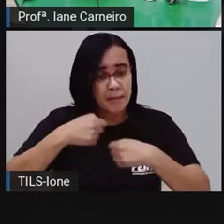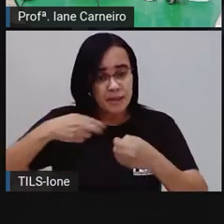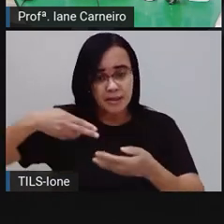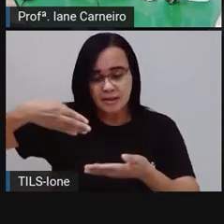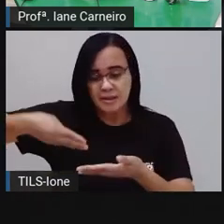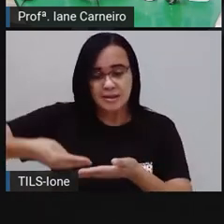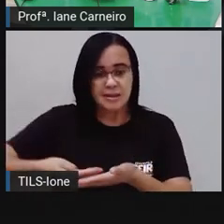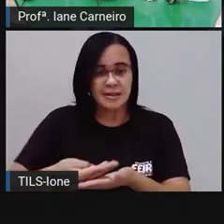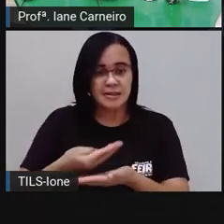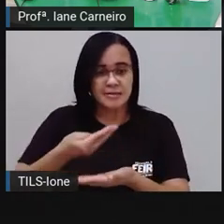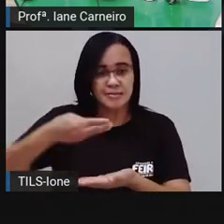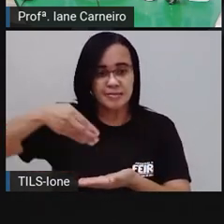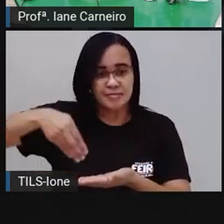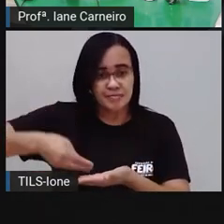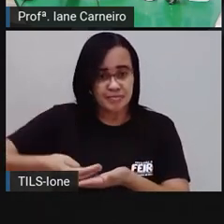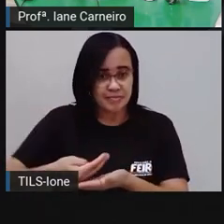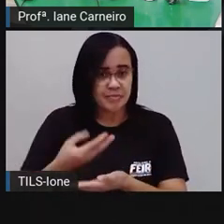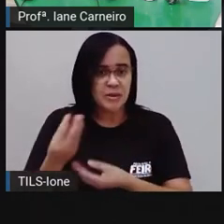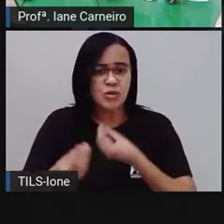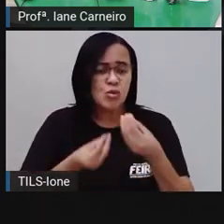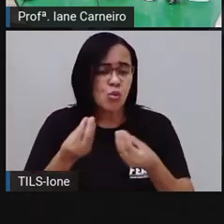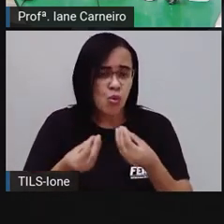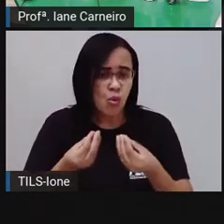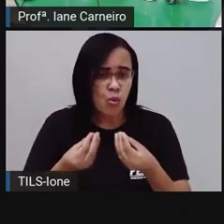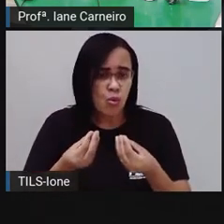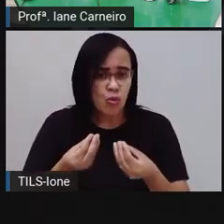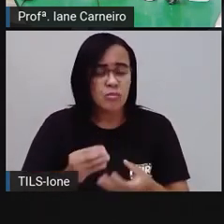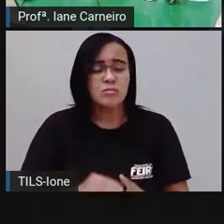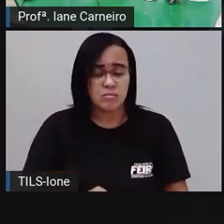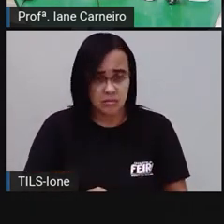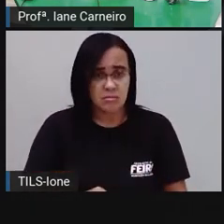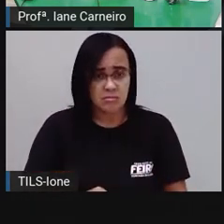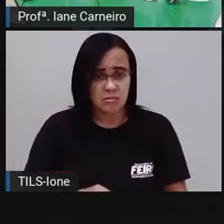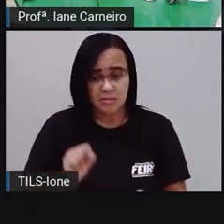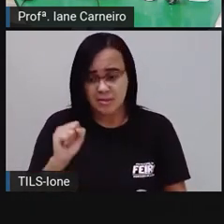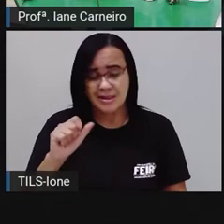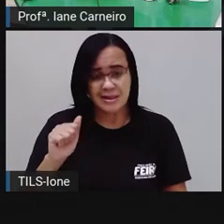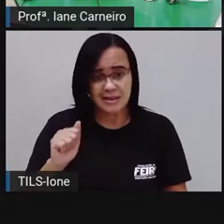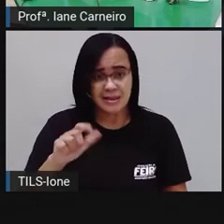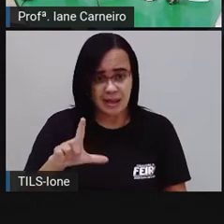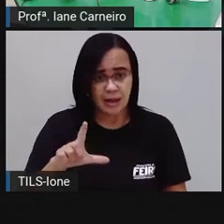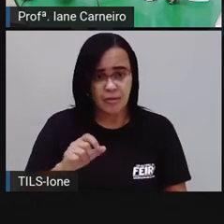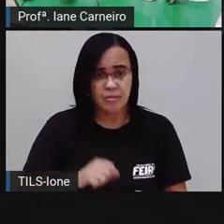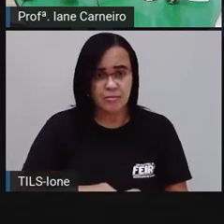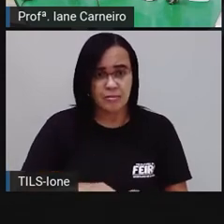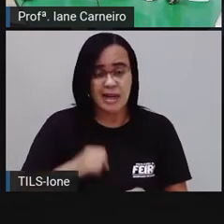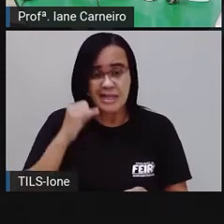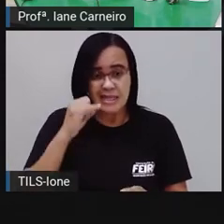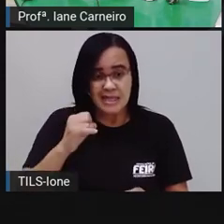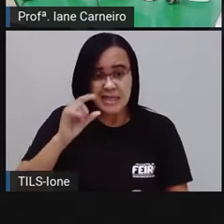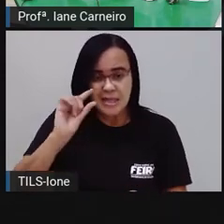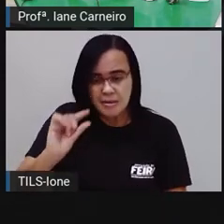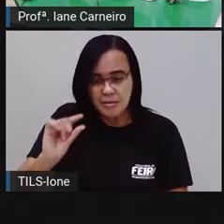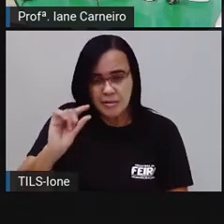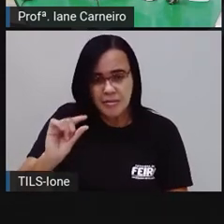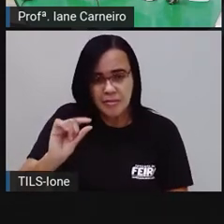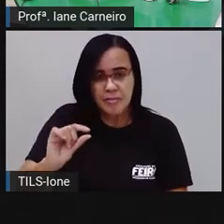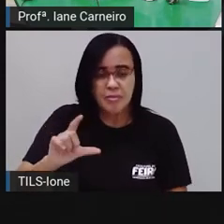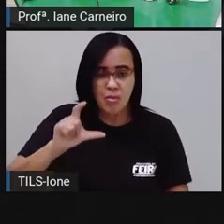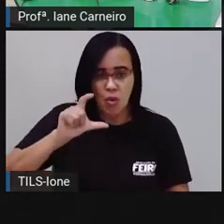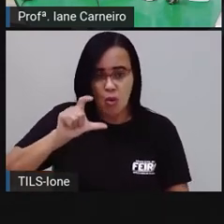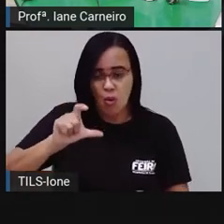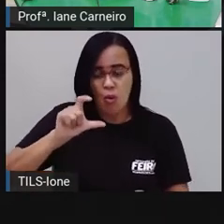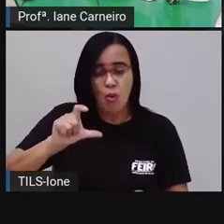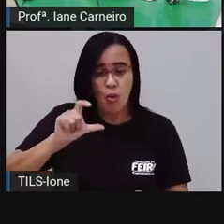colher, do formato, né? É a colher de chá de sal, né? Então, a PRO também, se a gente fosse